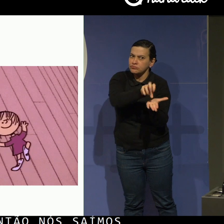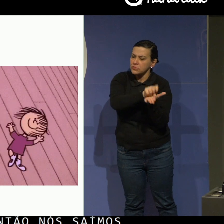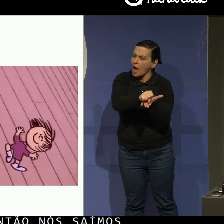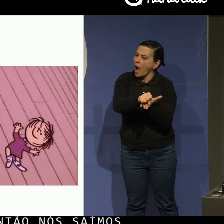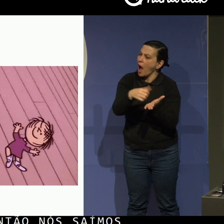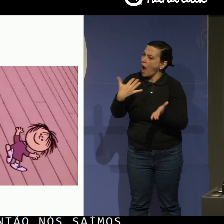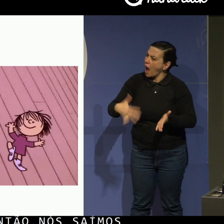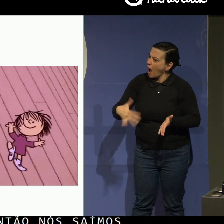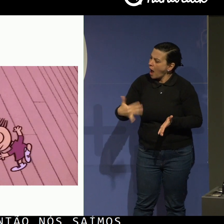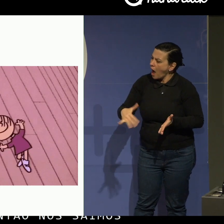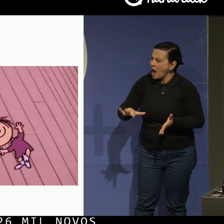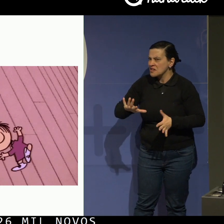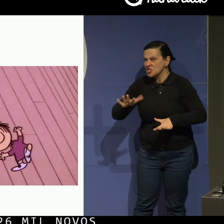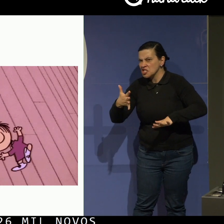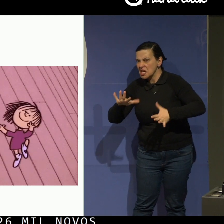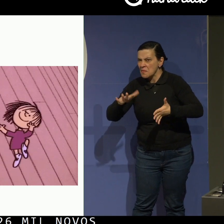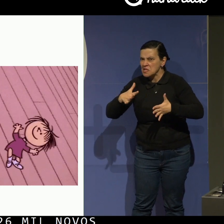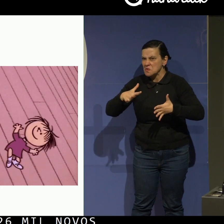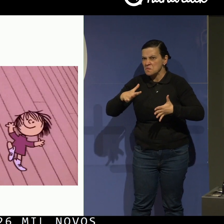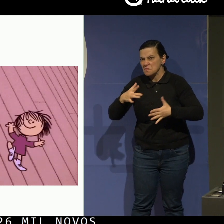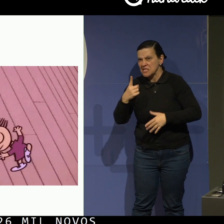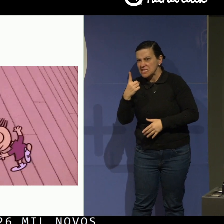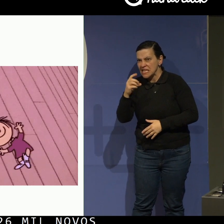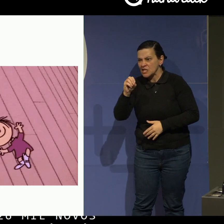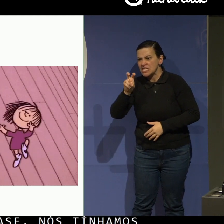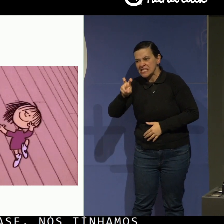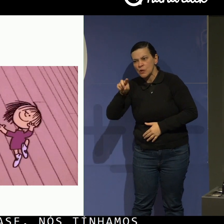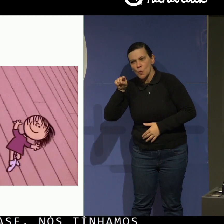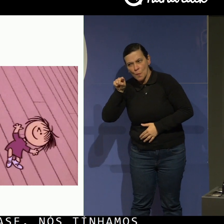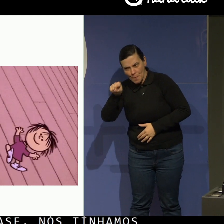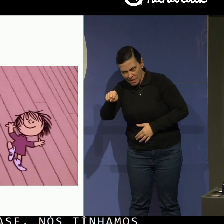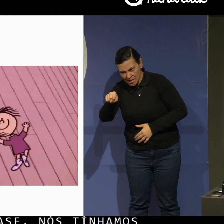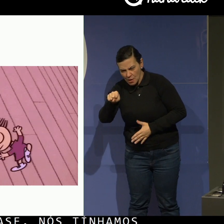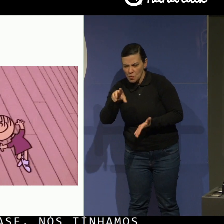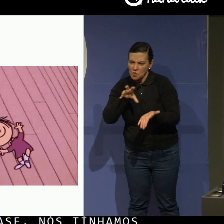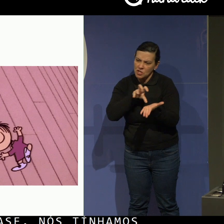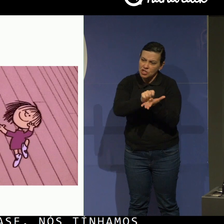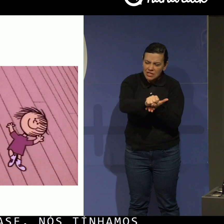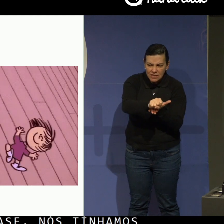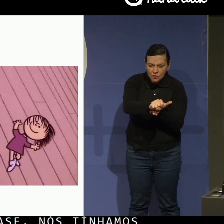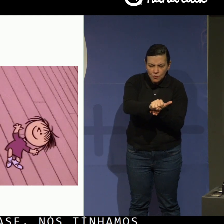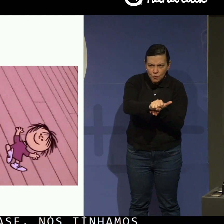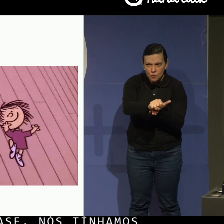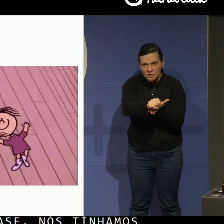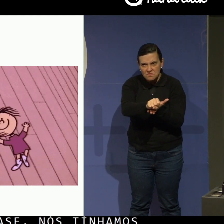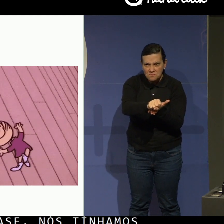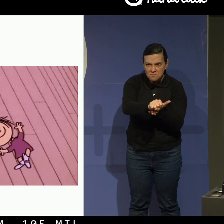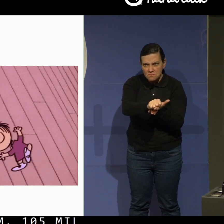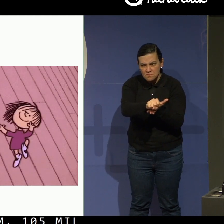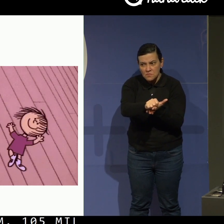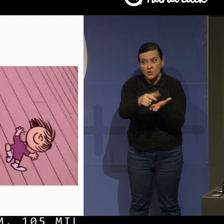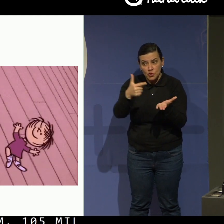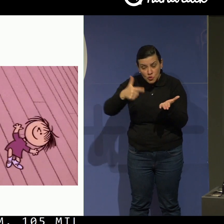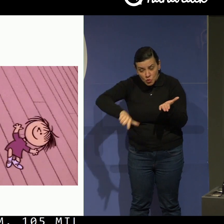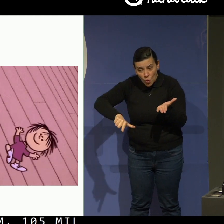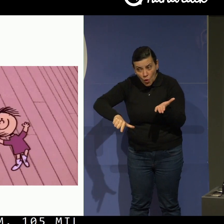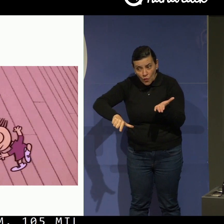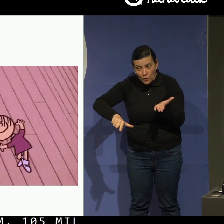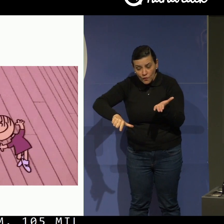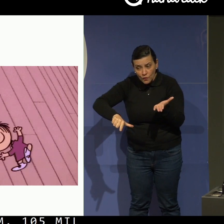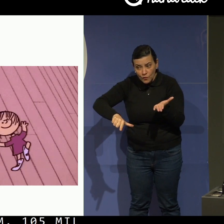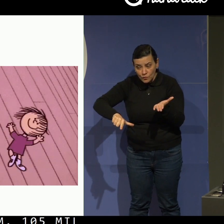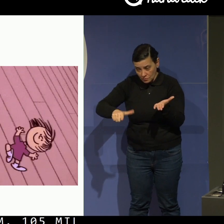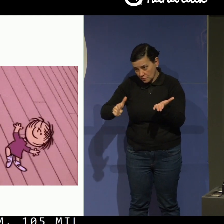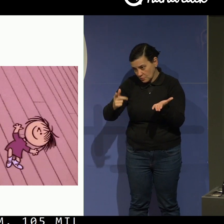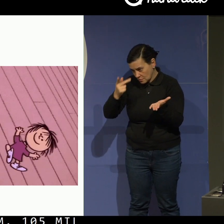uma média de 100, 105 mil candidaturas. Isso quer dizer o quê? Que, de novo, né? O